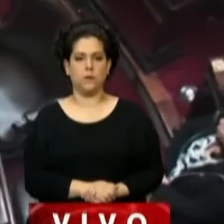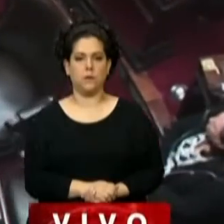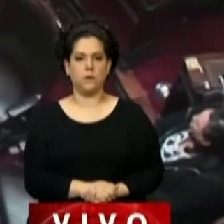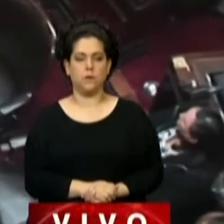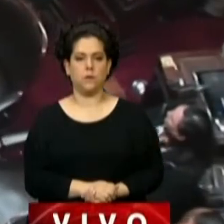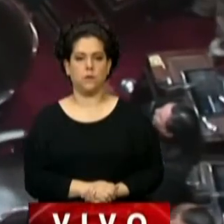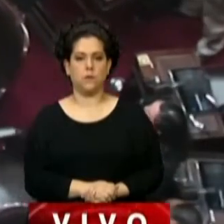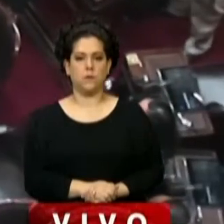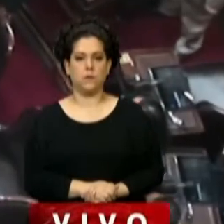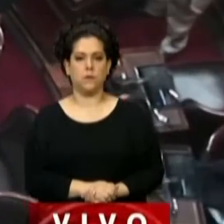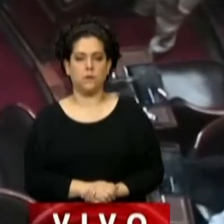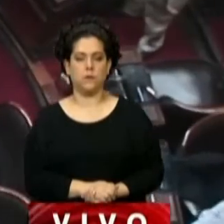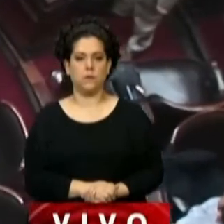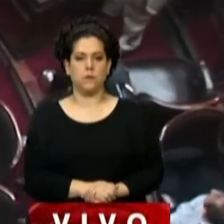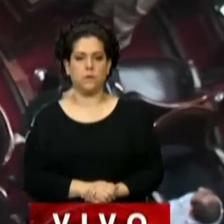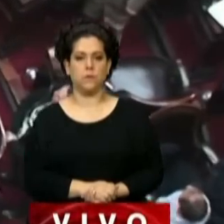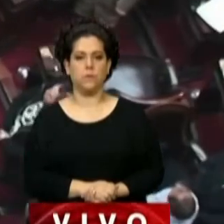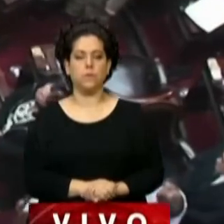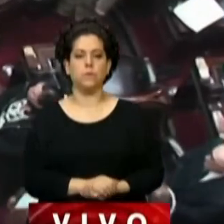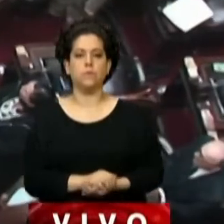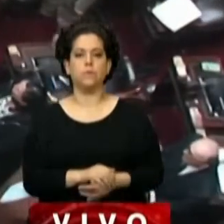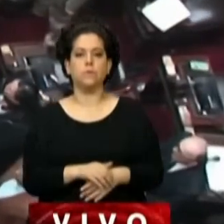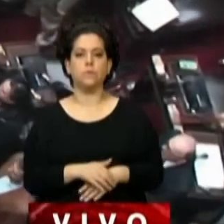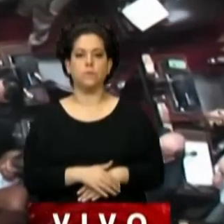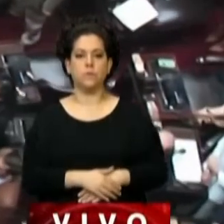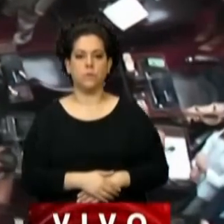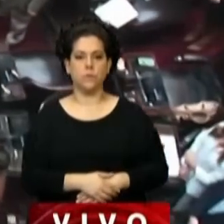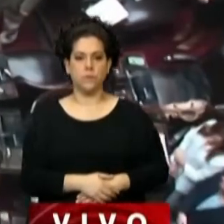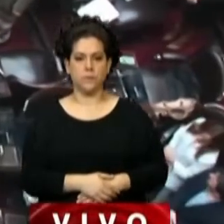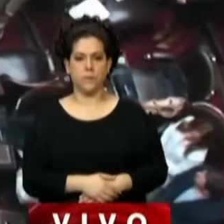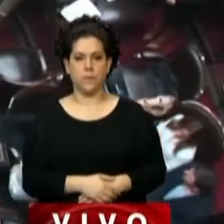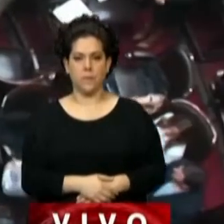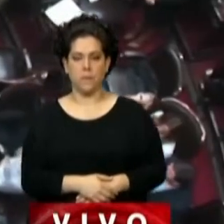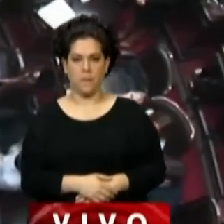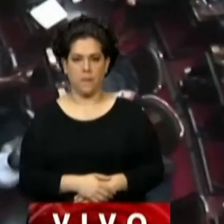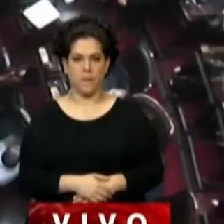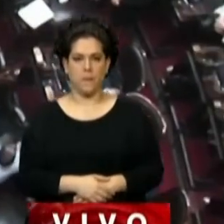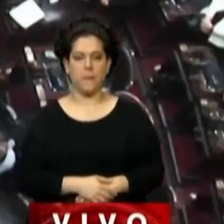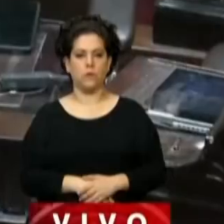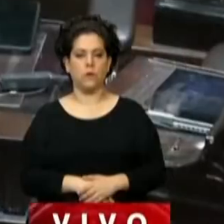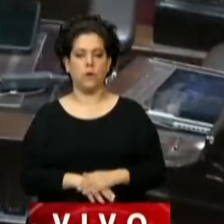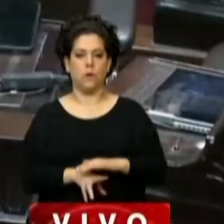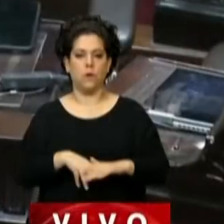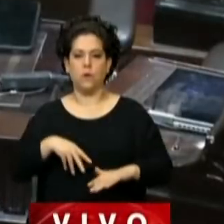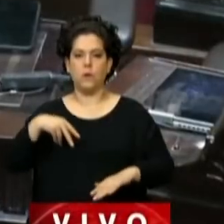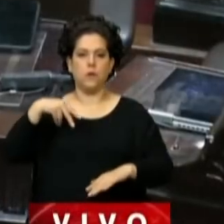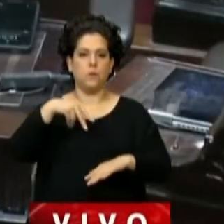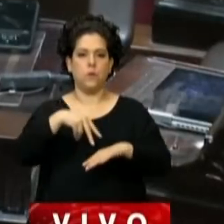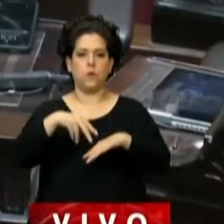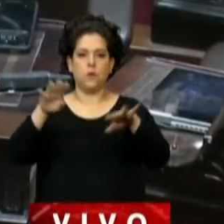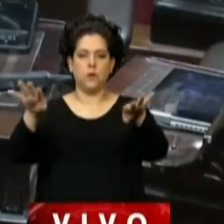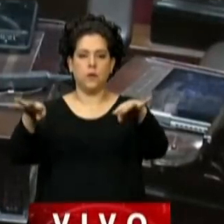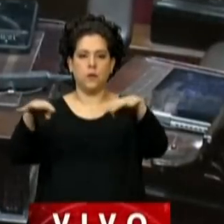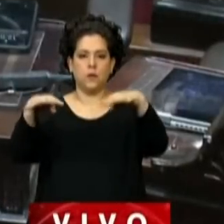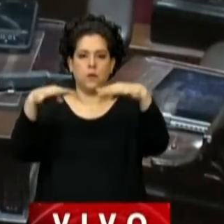política e rechaçar o ataque sofrido há dois dias pela vice-presidente Cristina Kirchner. Ela saiu ilesa, mas a tentativa de